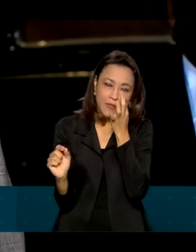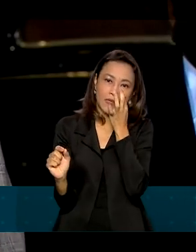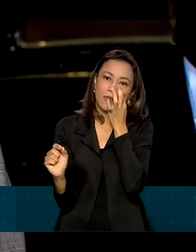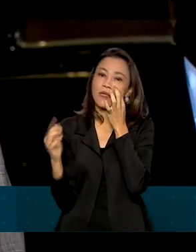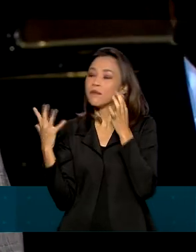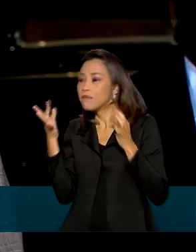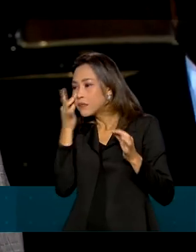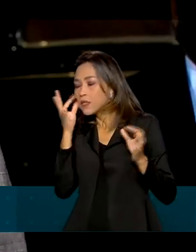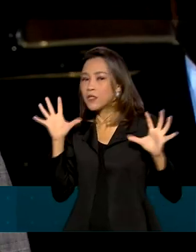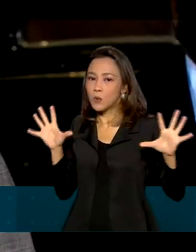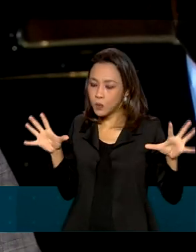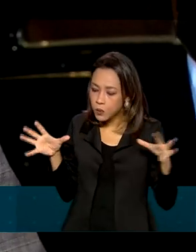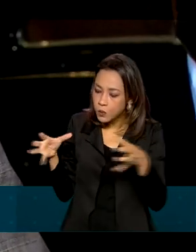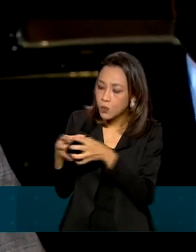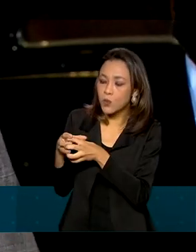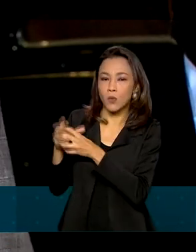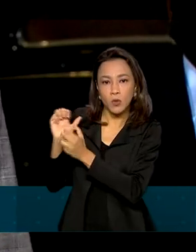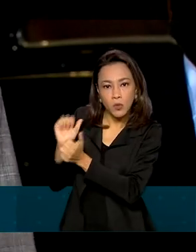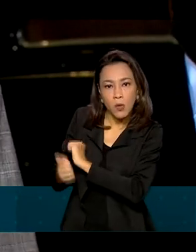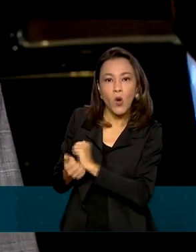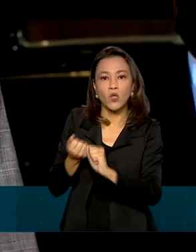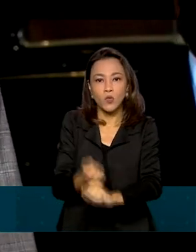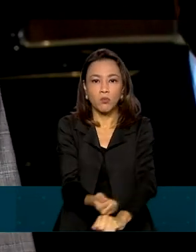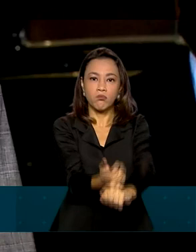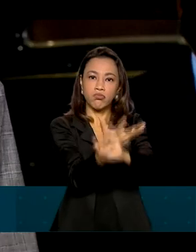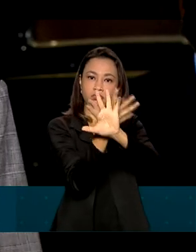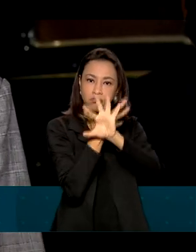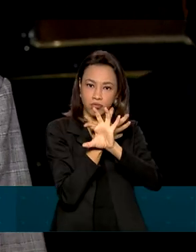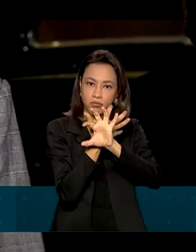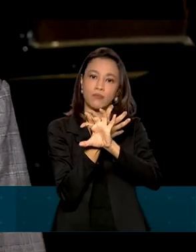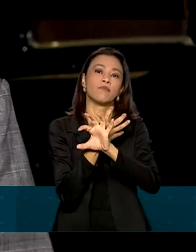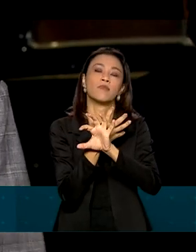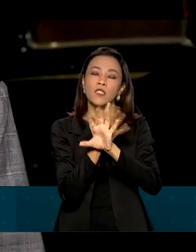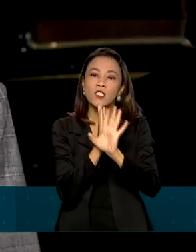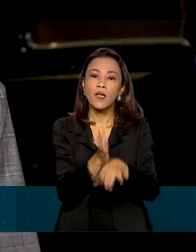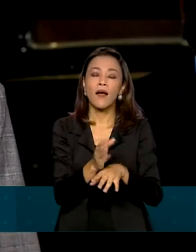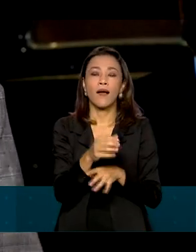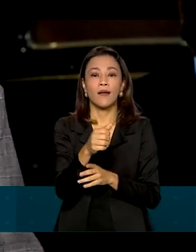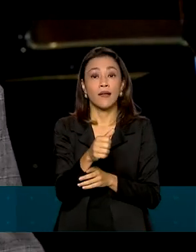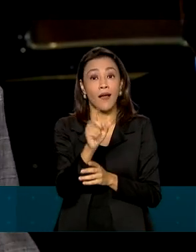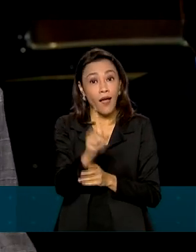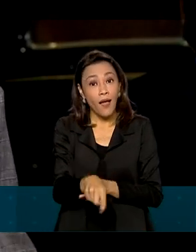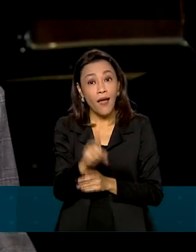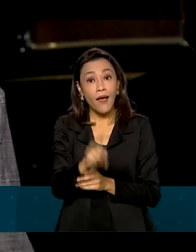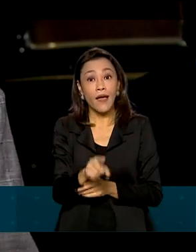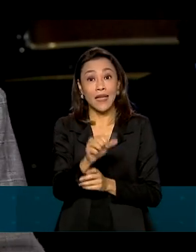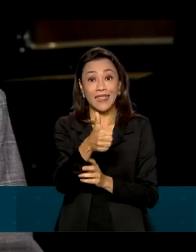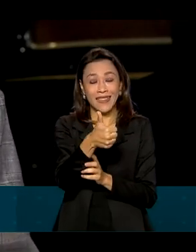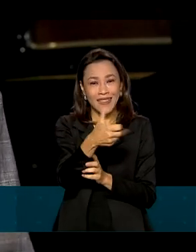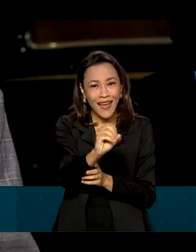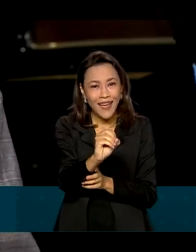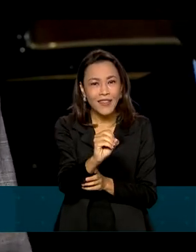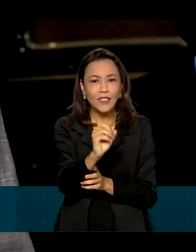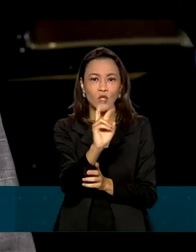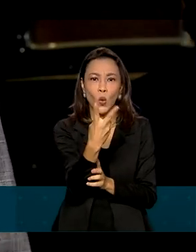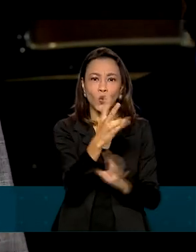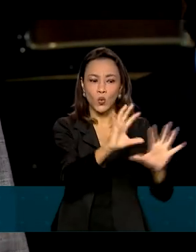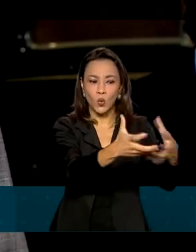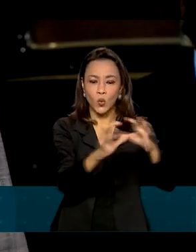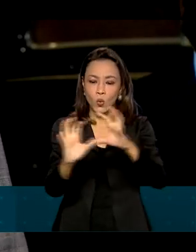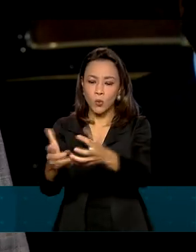a CBF por meio de videoconferência. Tá certo? São 10 times com 2 grupos, 65